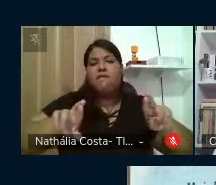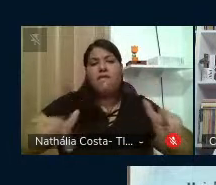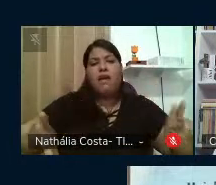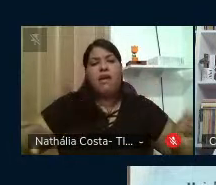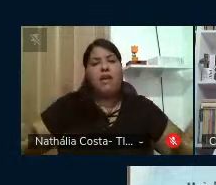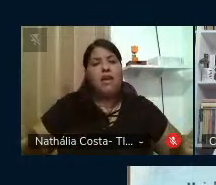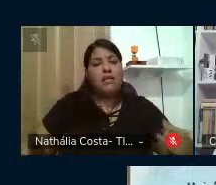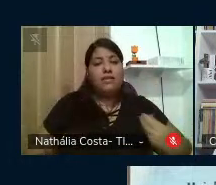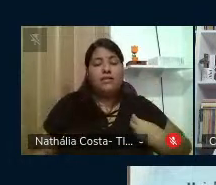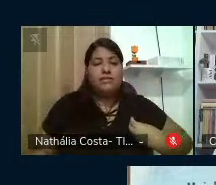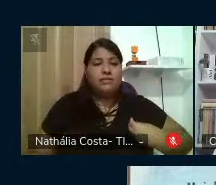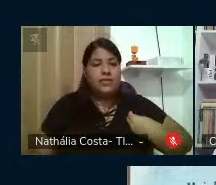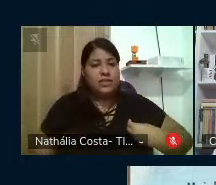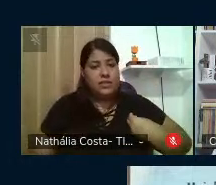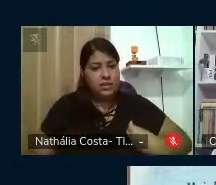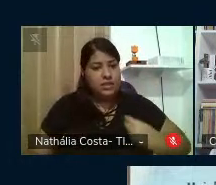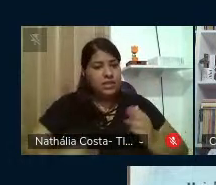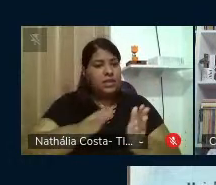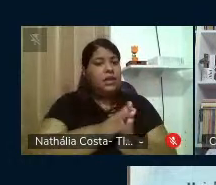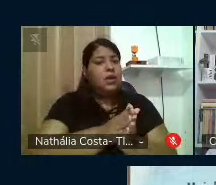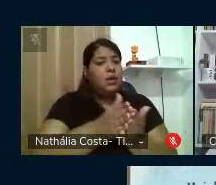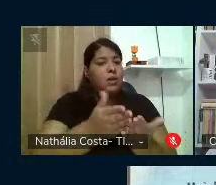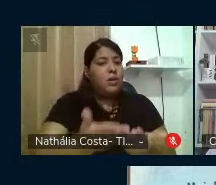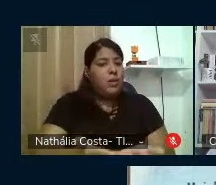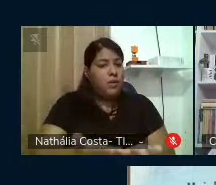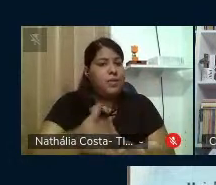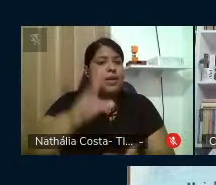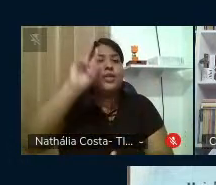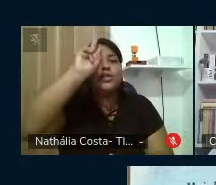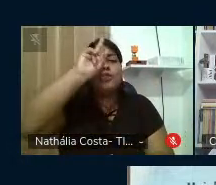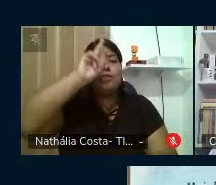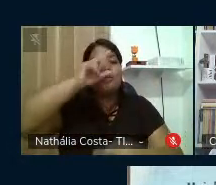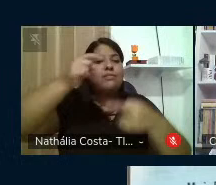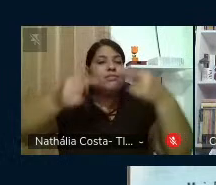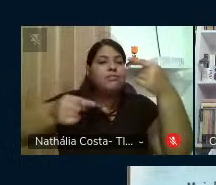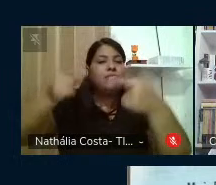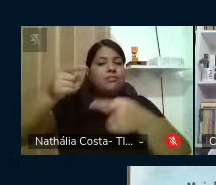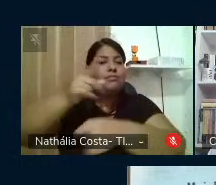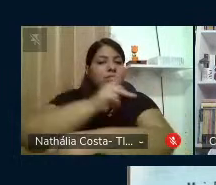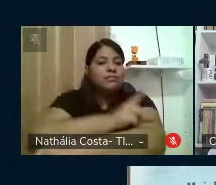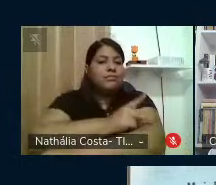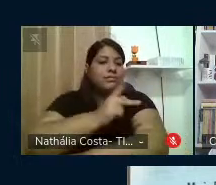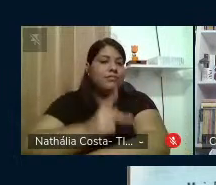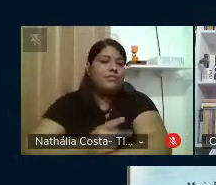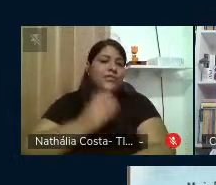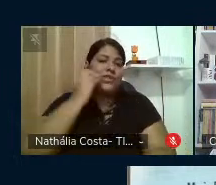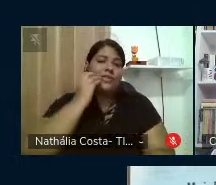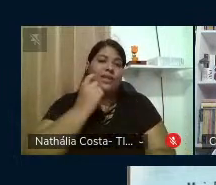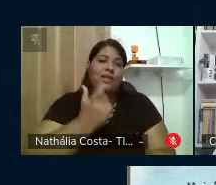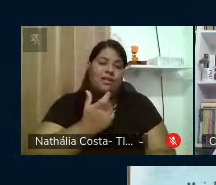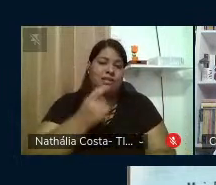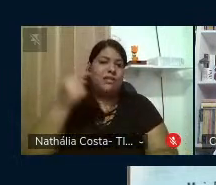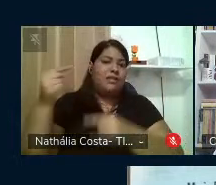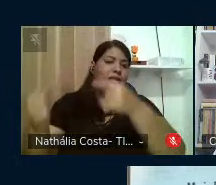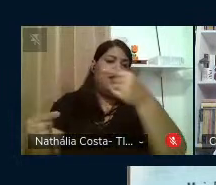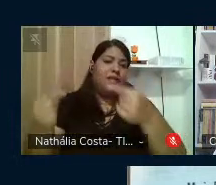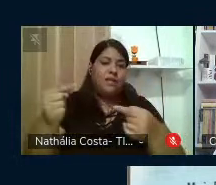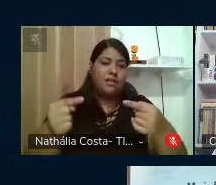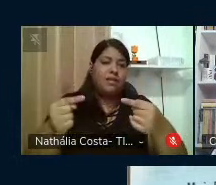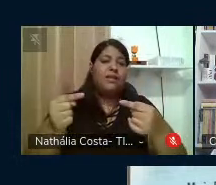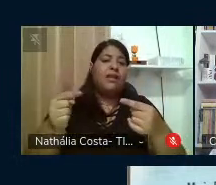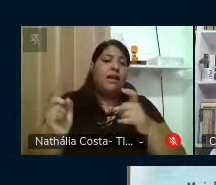da vida, da obra e do legado político-pedagógico freiriano, analisados por